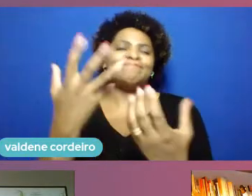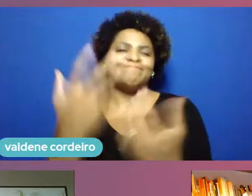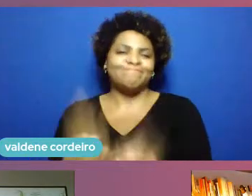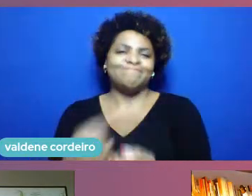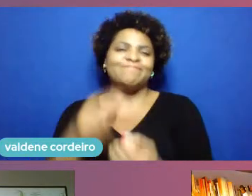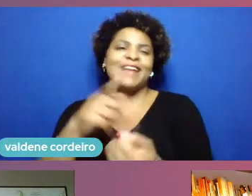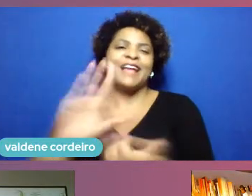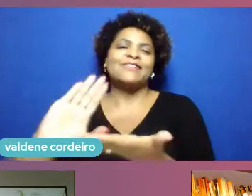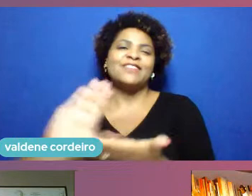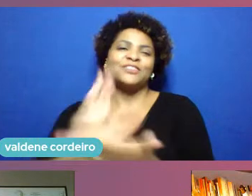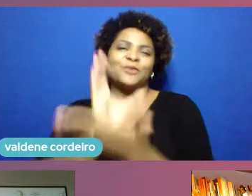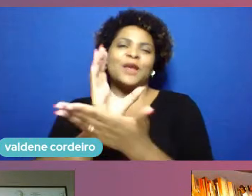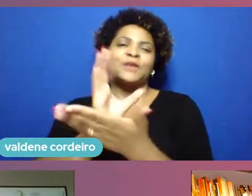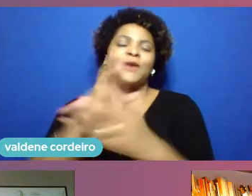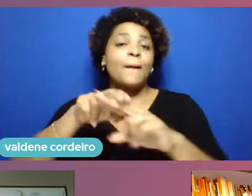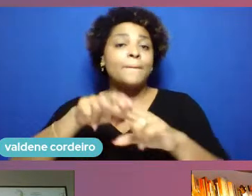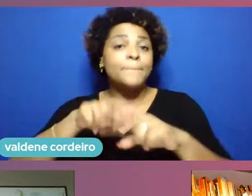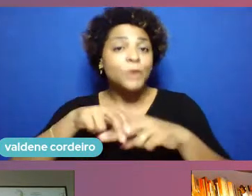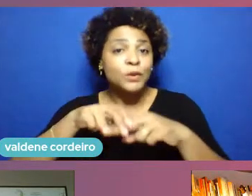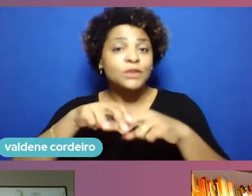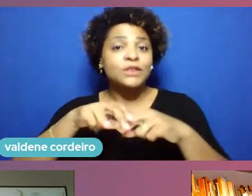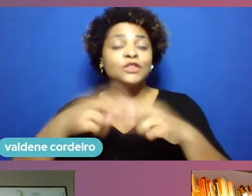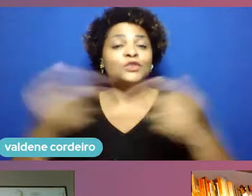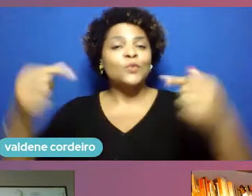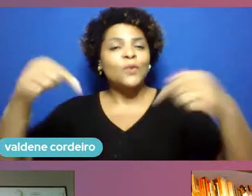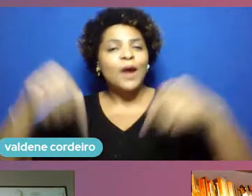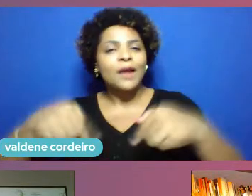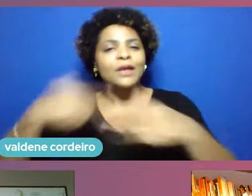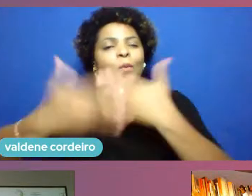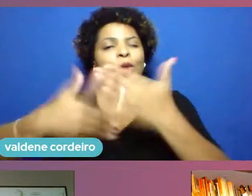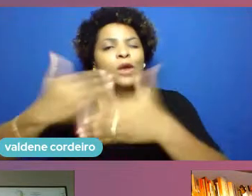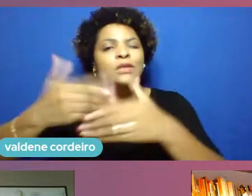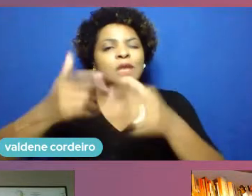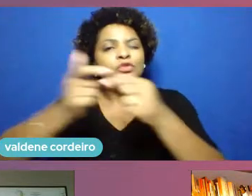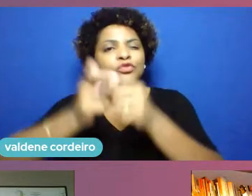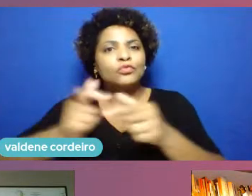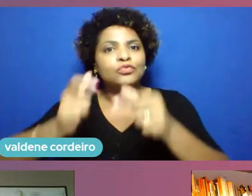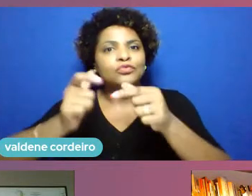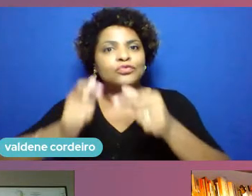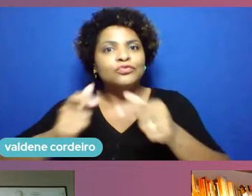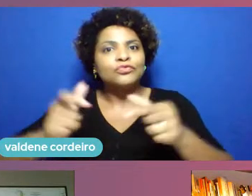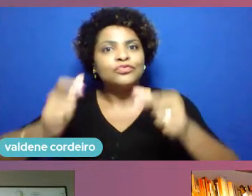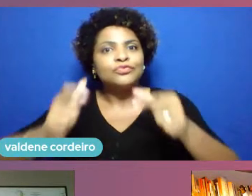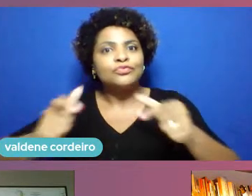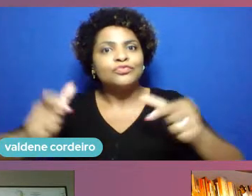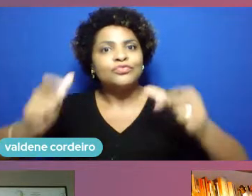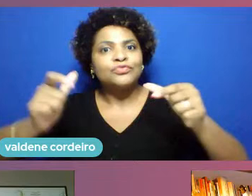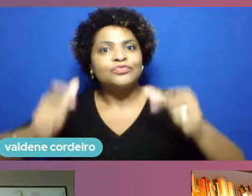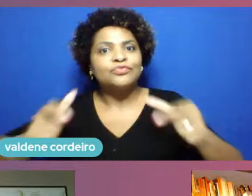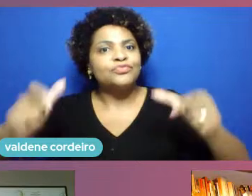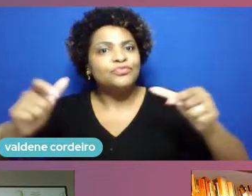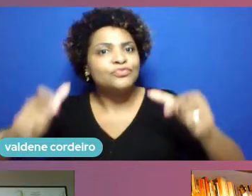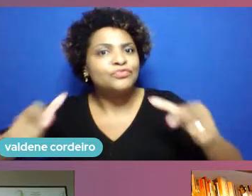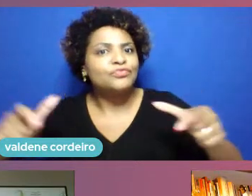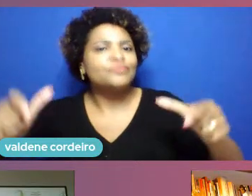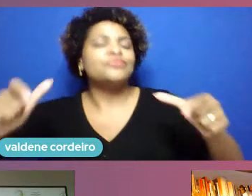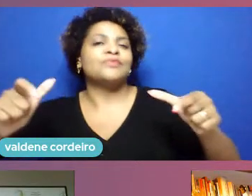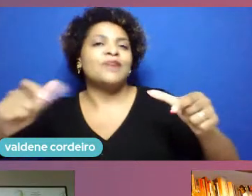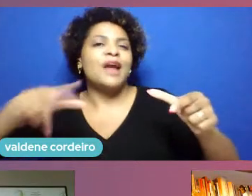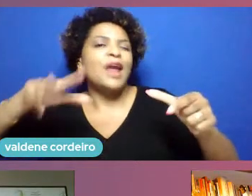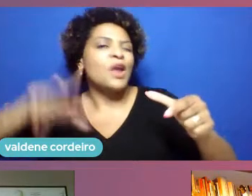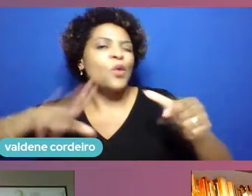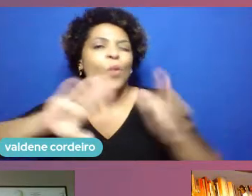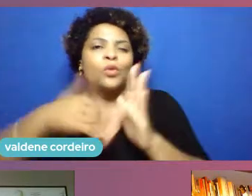razão pela qual a gente agora está num processo de crescimento ainda mais acentuado, assim como todo o campo da educação.